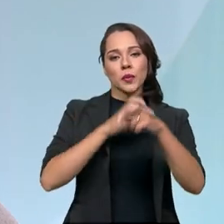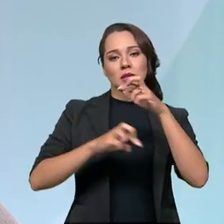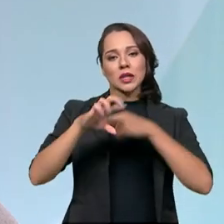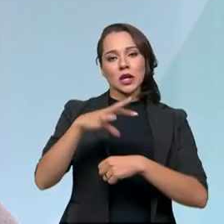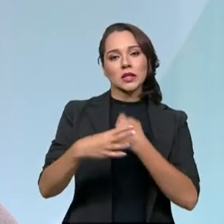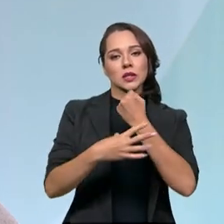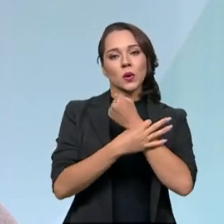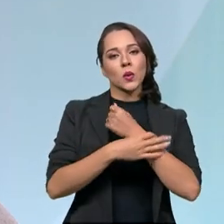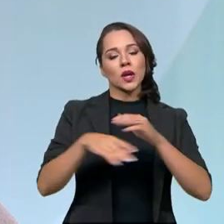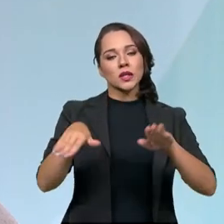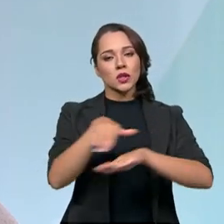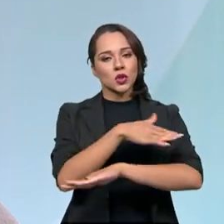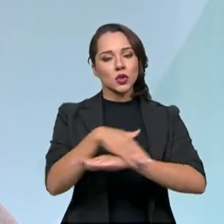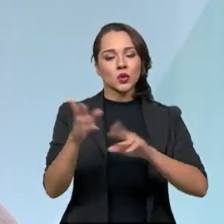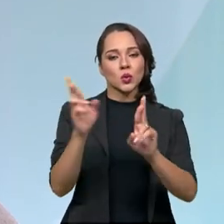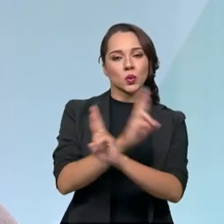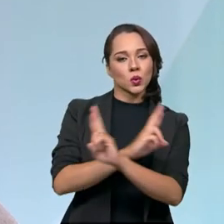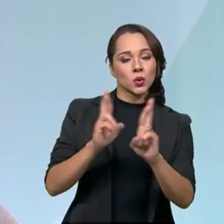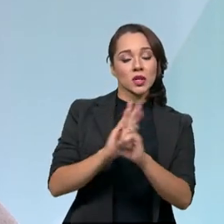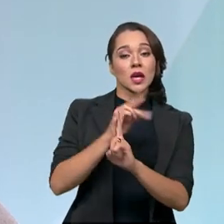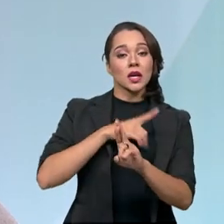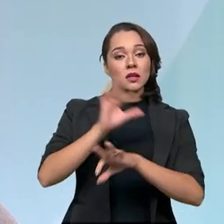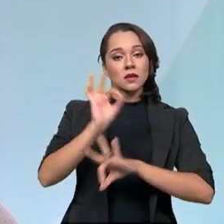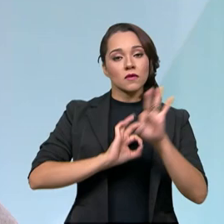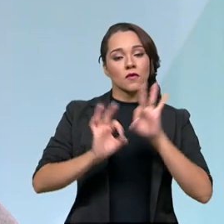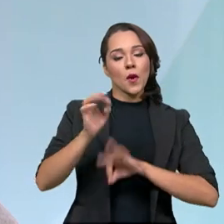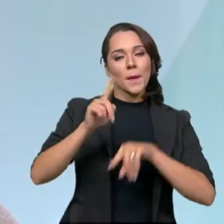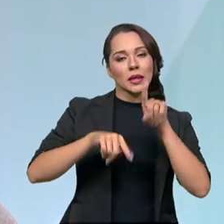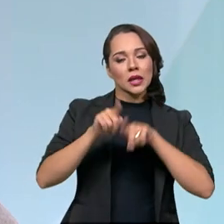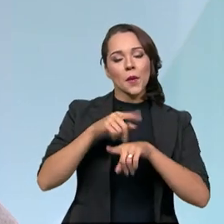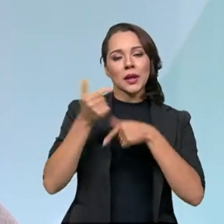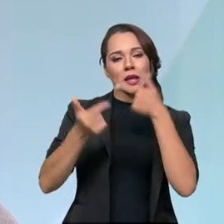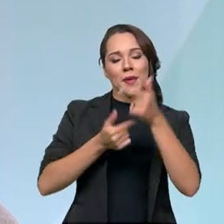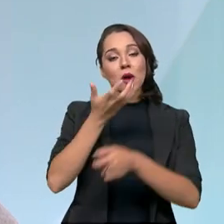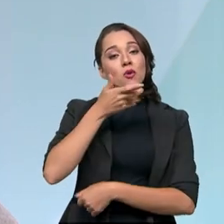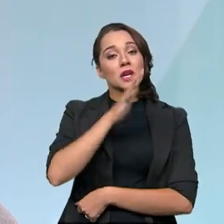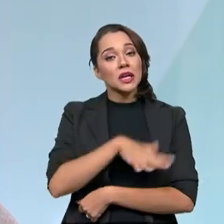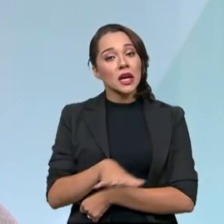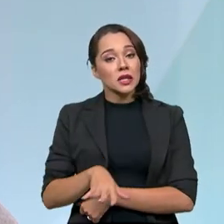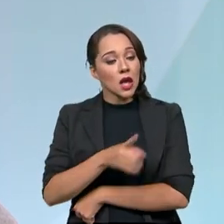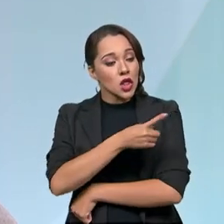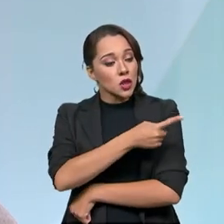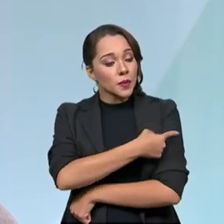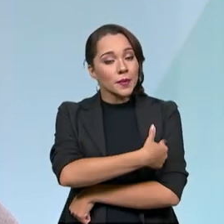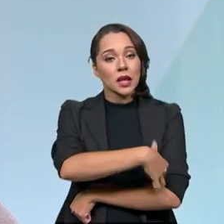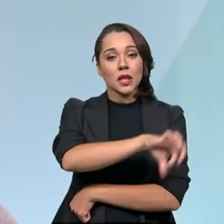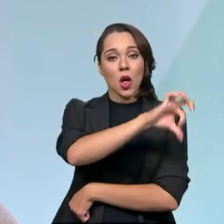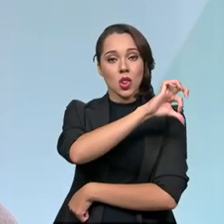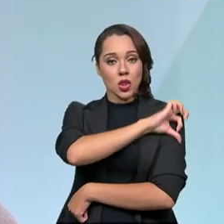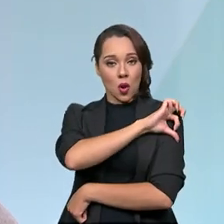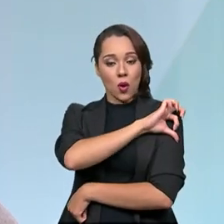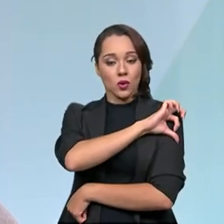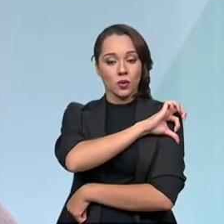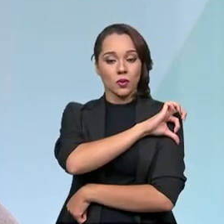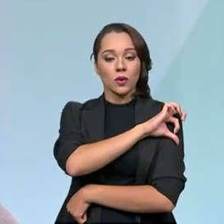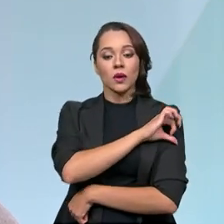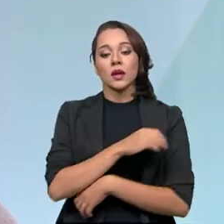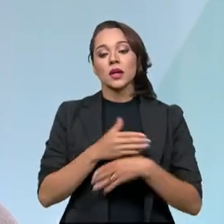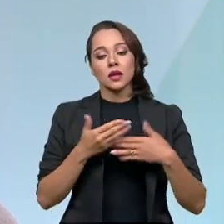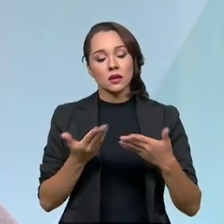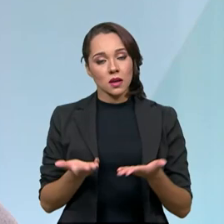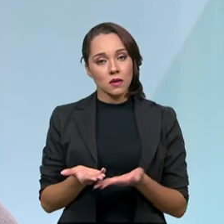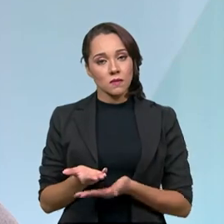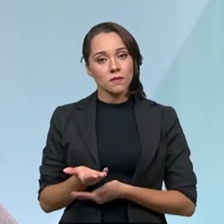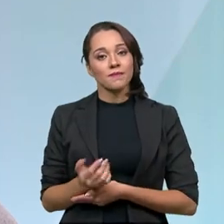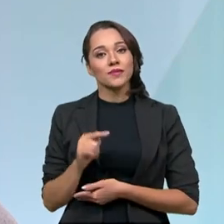Segurança Viária, uma entidade que desenvolveu um material para ser trabalhado em crianças do primeiro ao nono ano do ensino fundamental. Então, isso